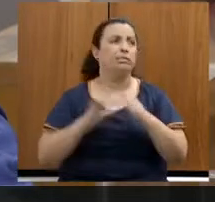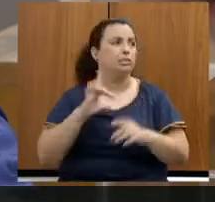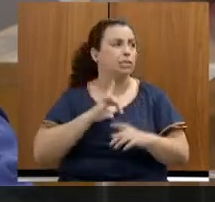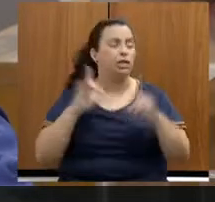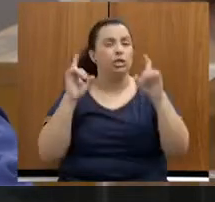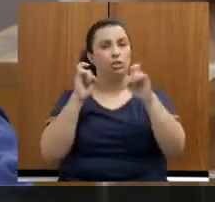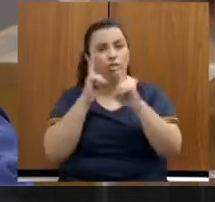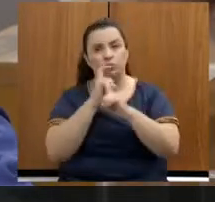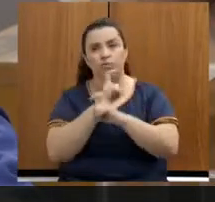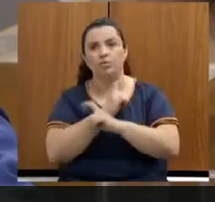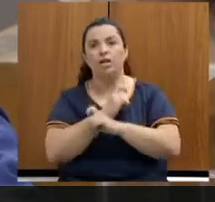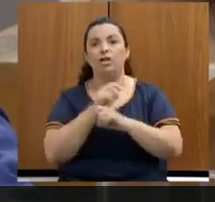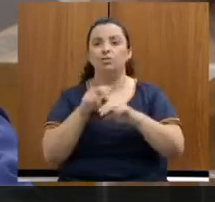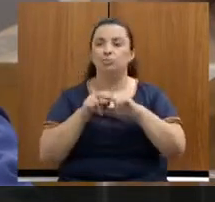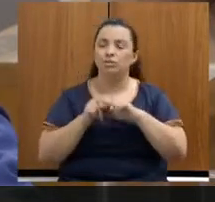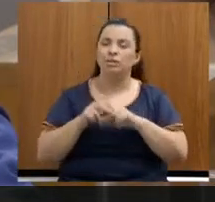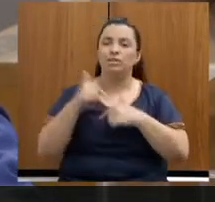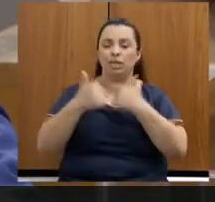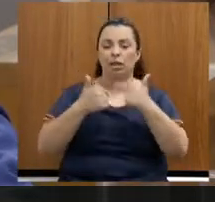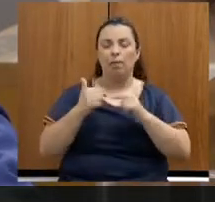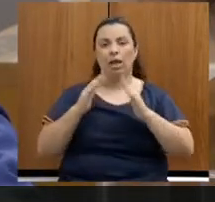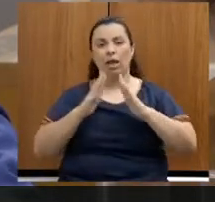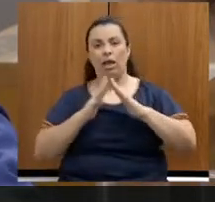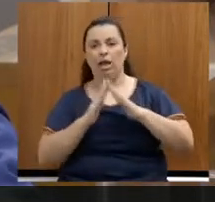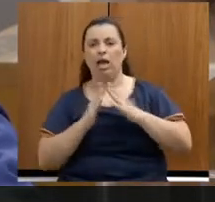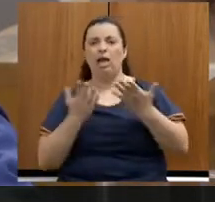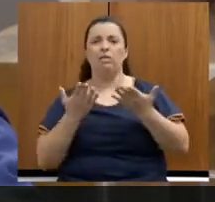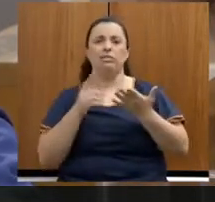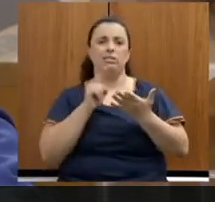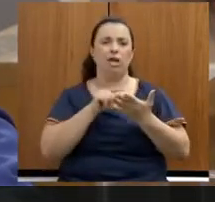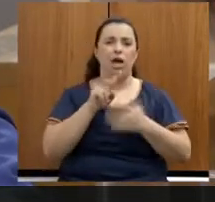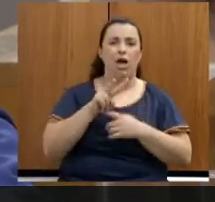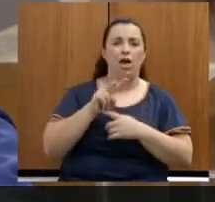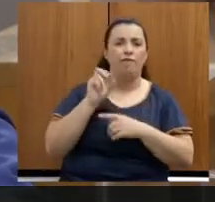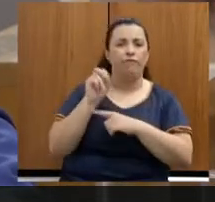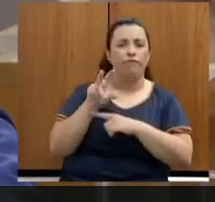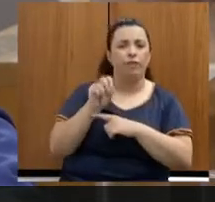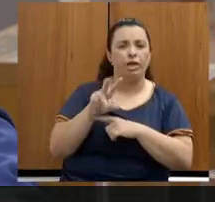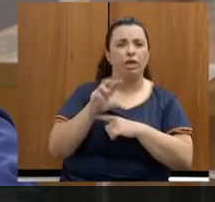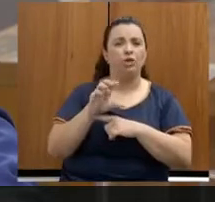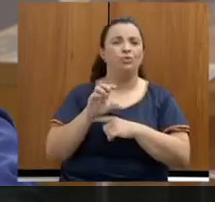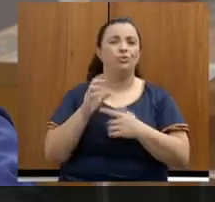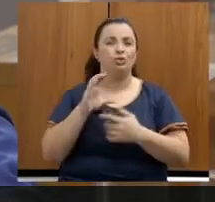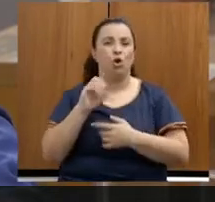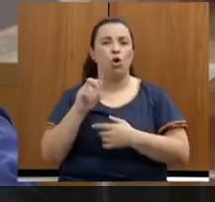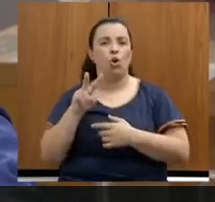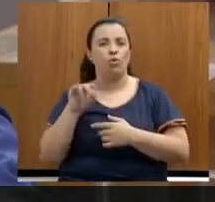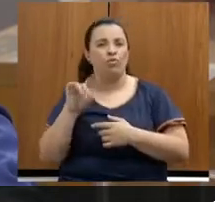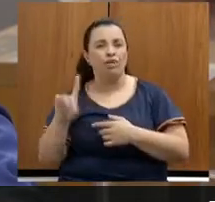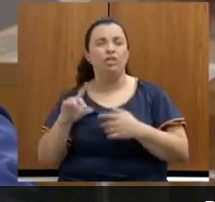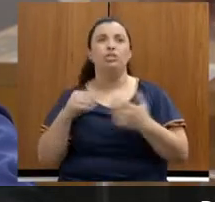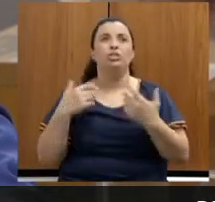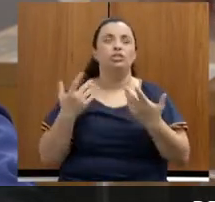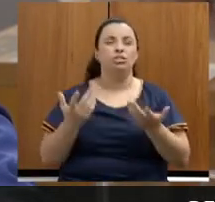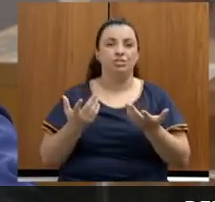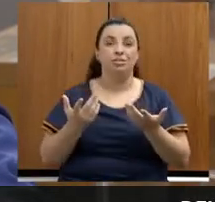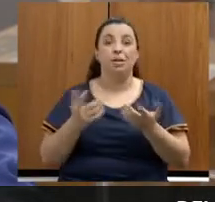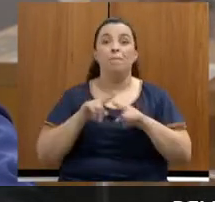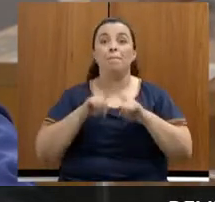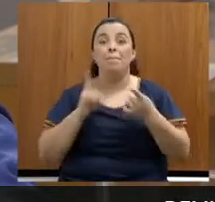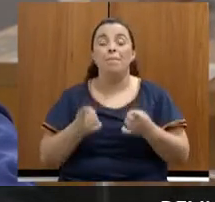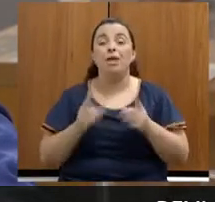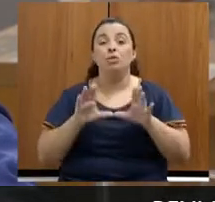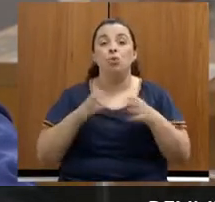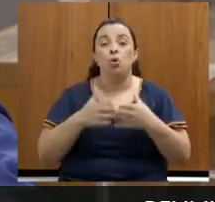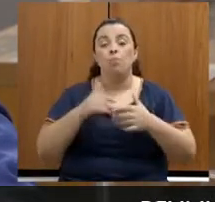impostas pelo home office e pelo vírus, ou seja, a equipe está agarrada, está dedicada, está servindo o Estado de Minas Gerais